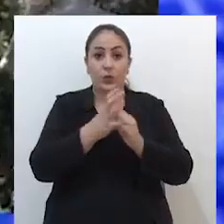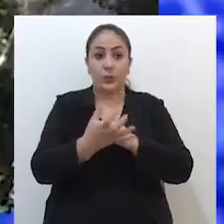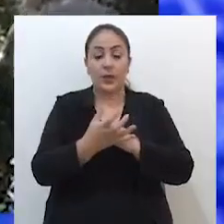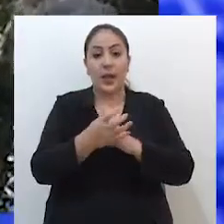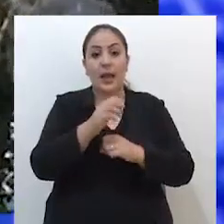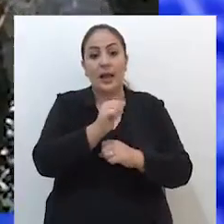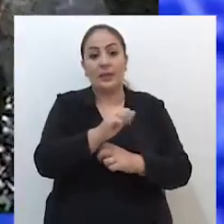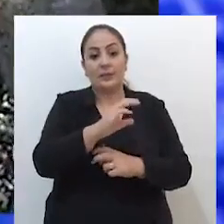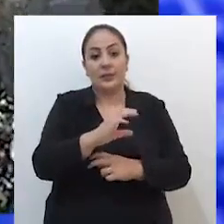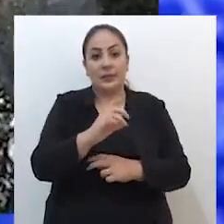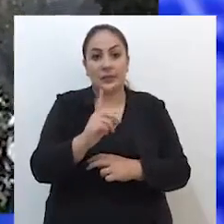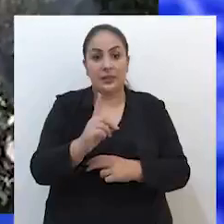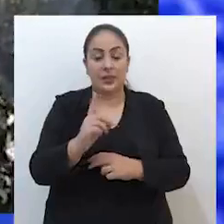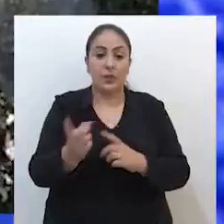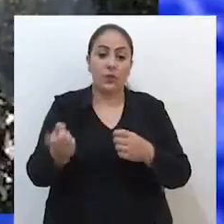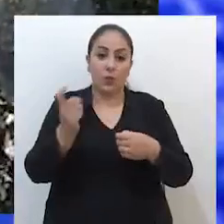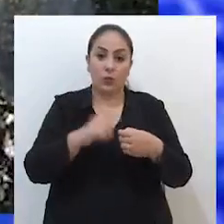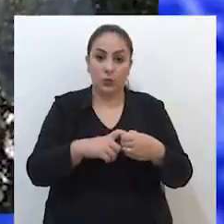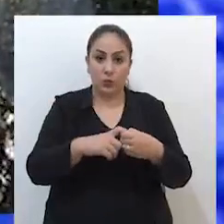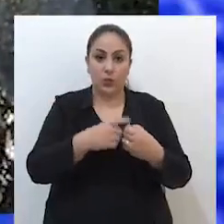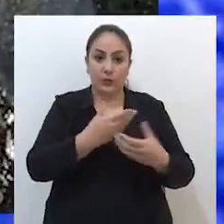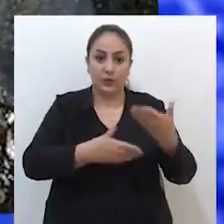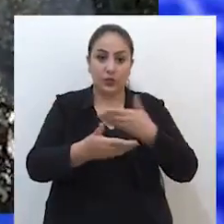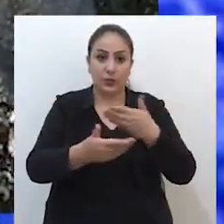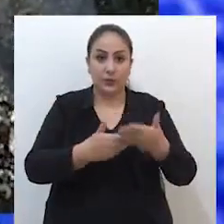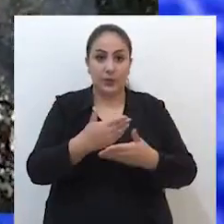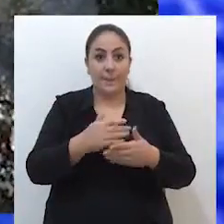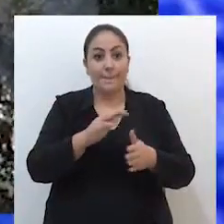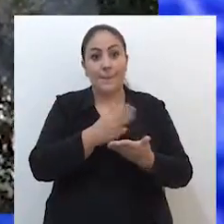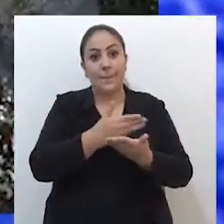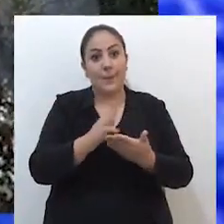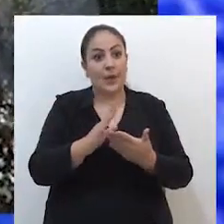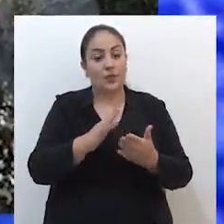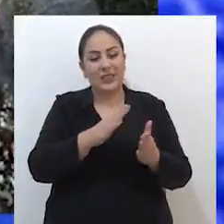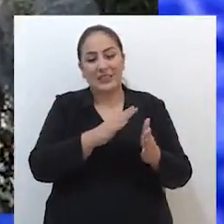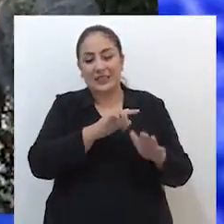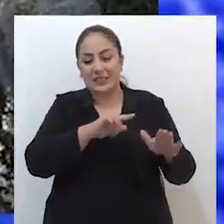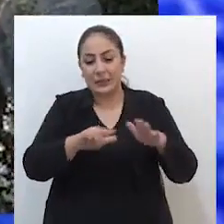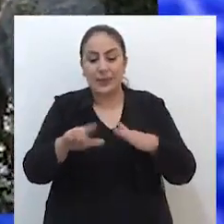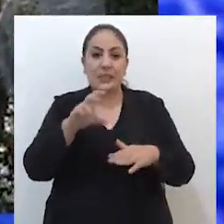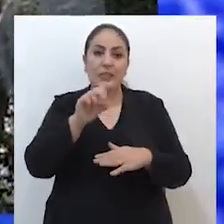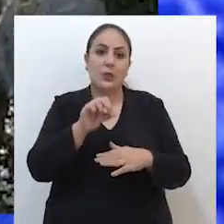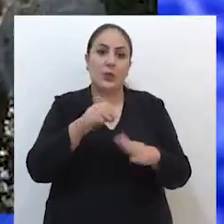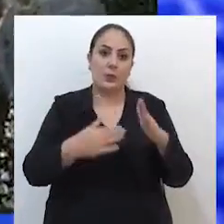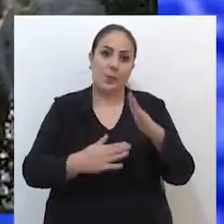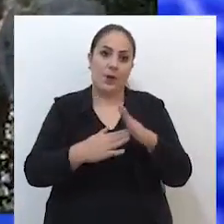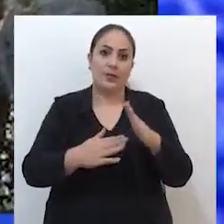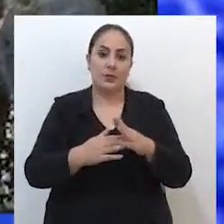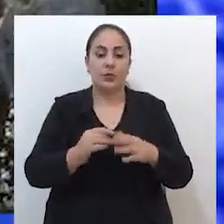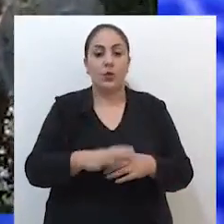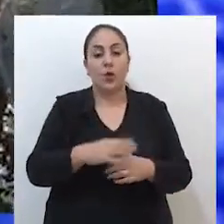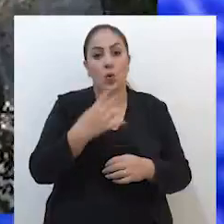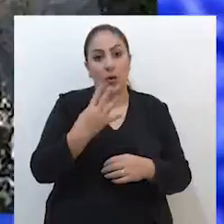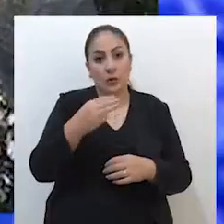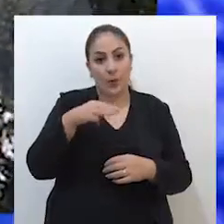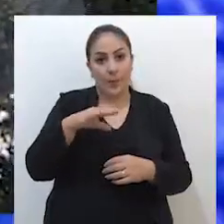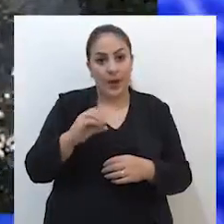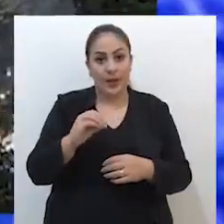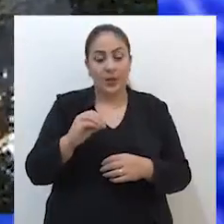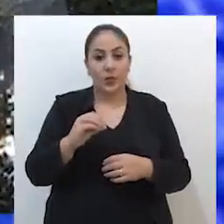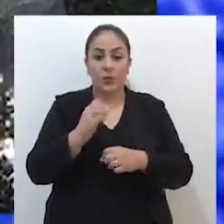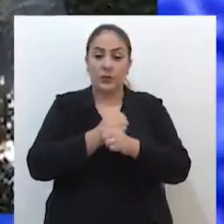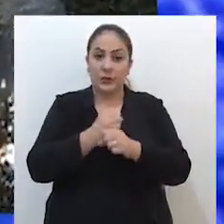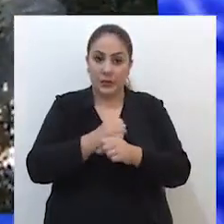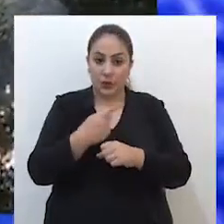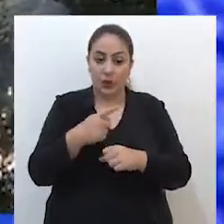ACD retomou os atendimentos com uma média semanal de 50 usuários. No dia 4 de maio deste